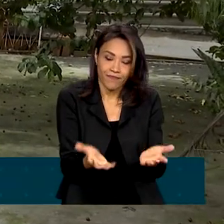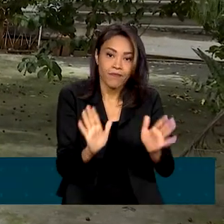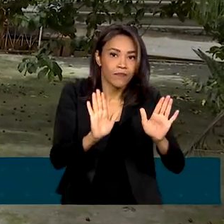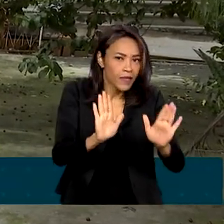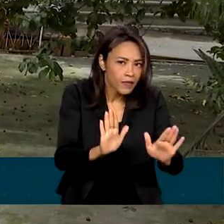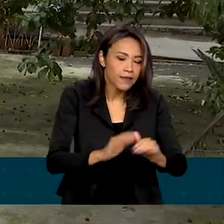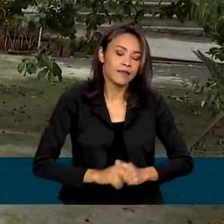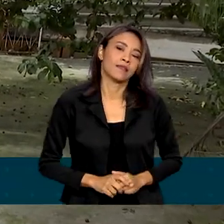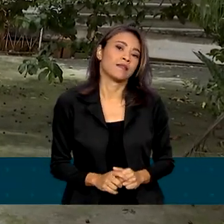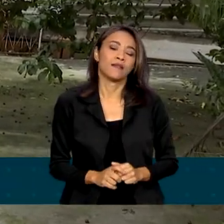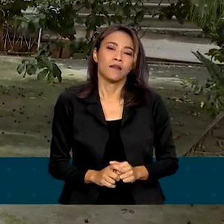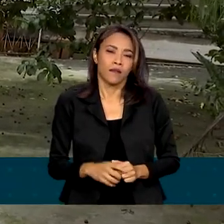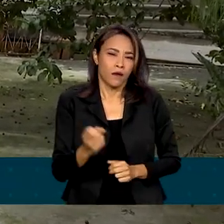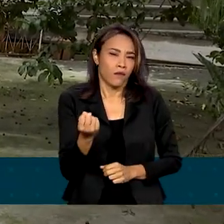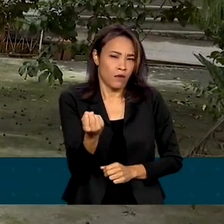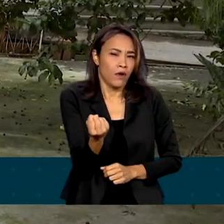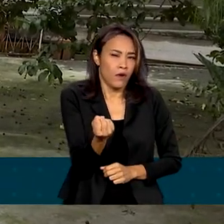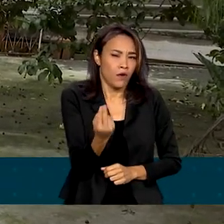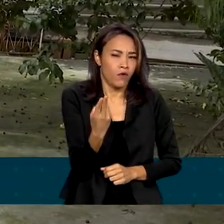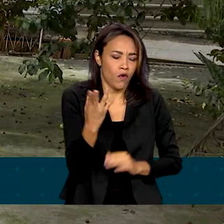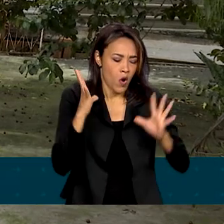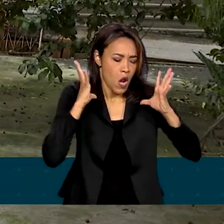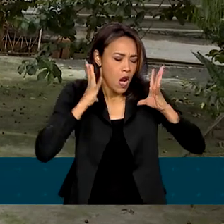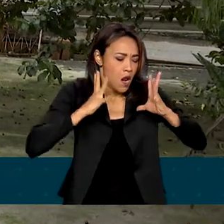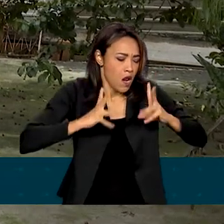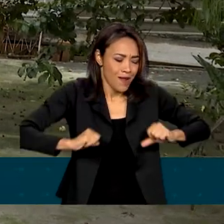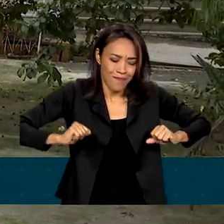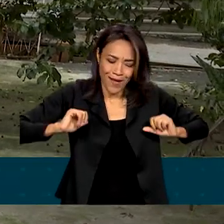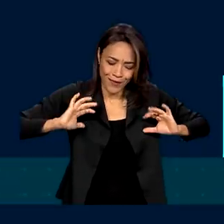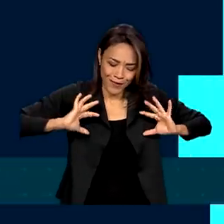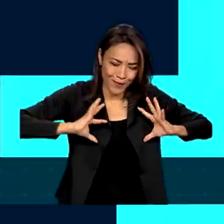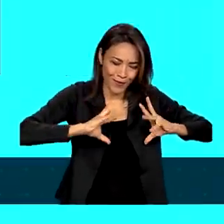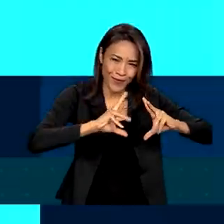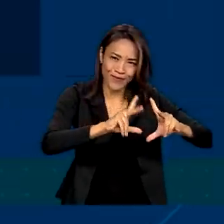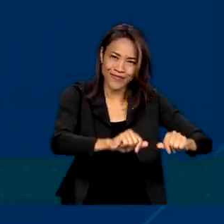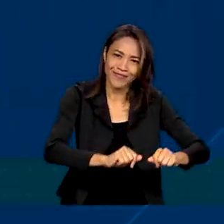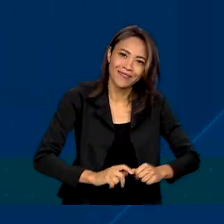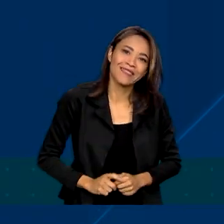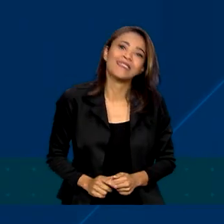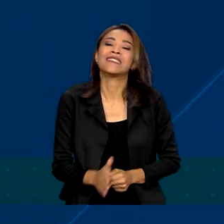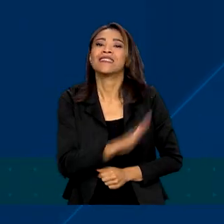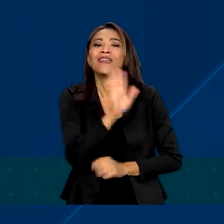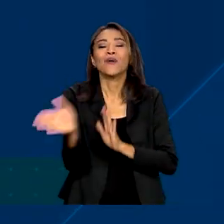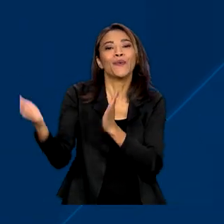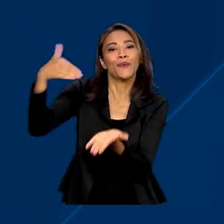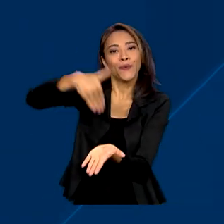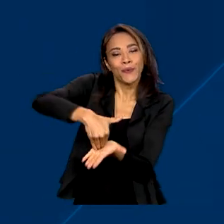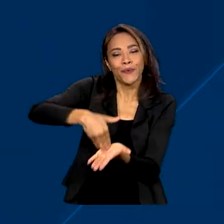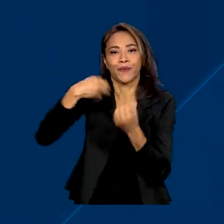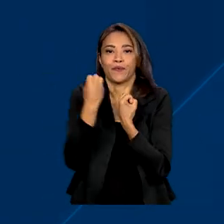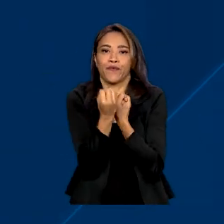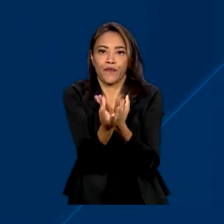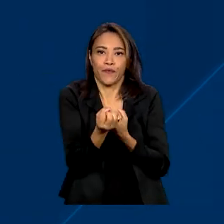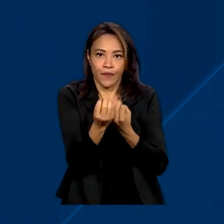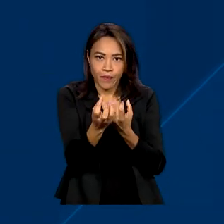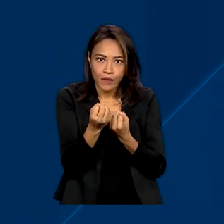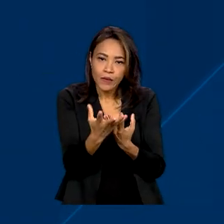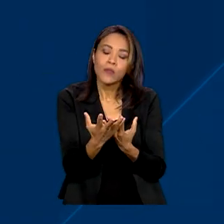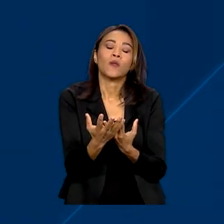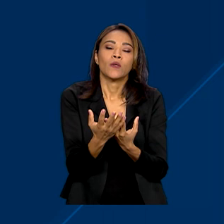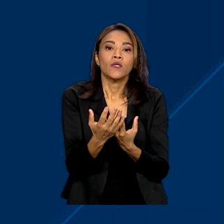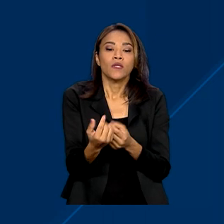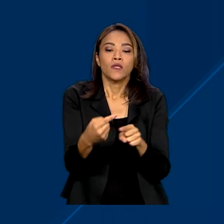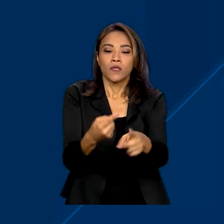mas eu vou fazer uma limpeza aqui que está brava. O último boletim epidemiológico de 2022